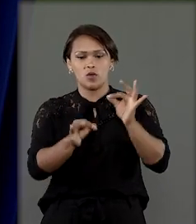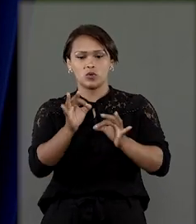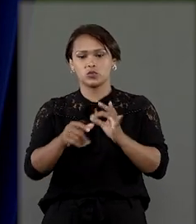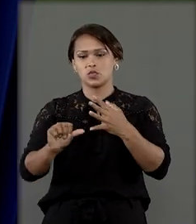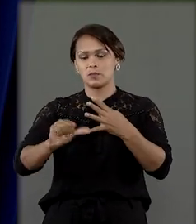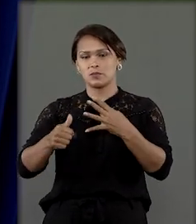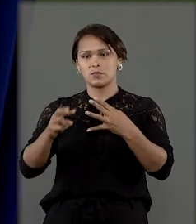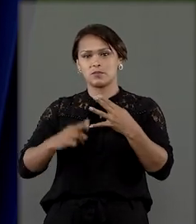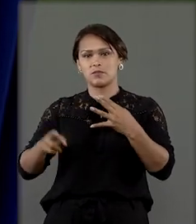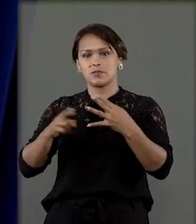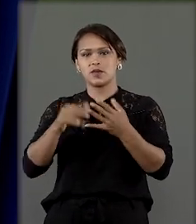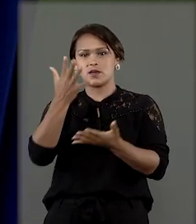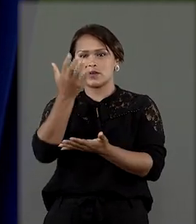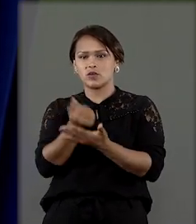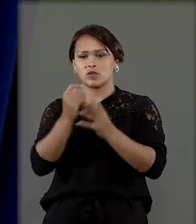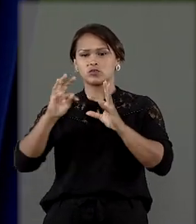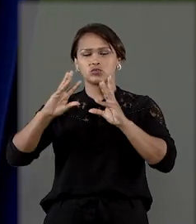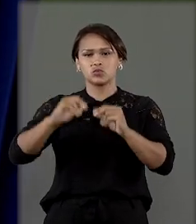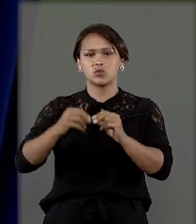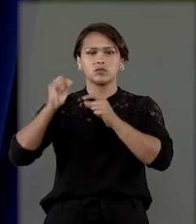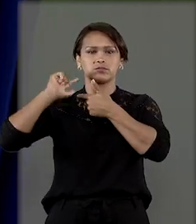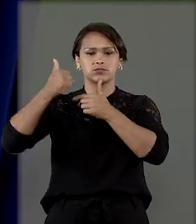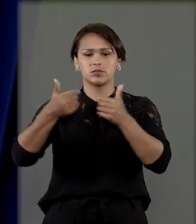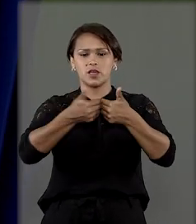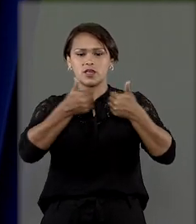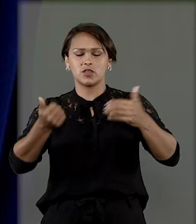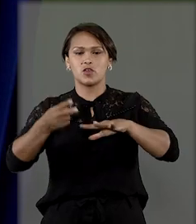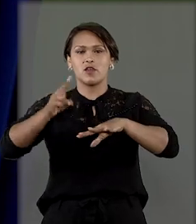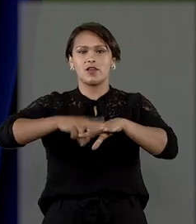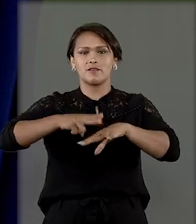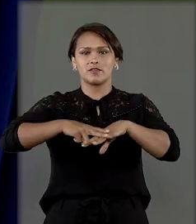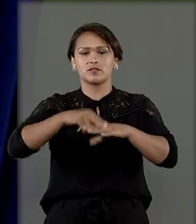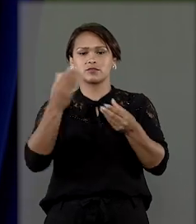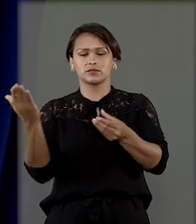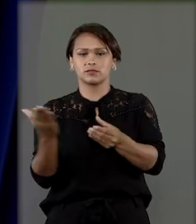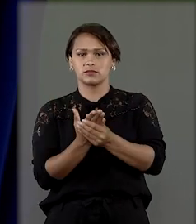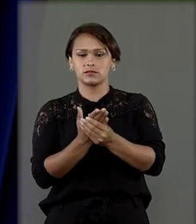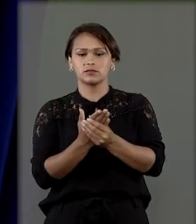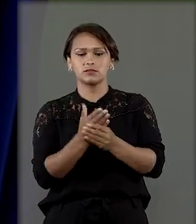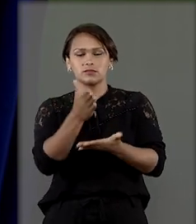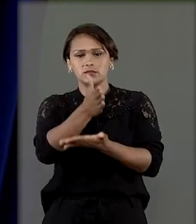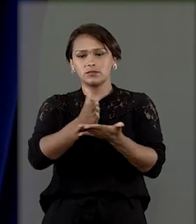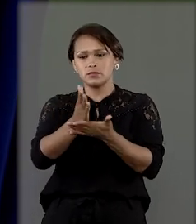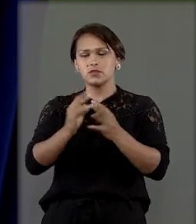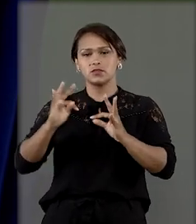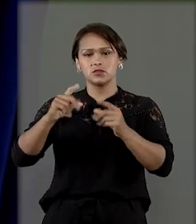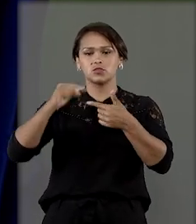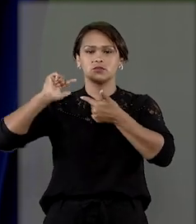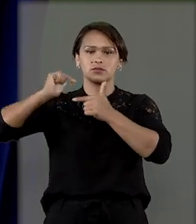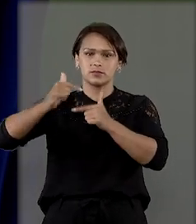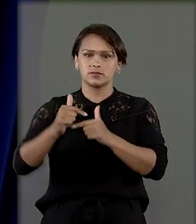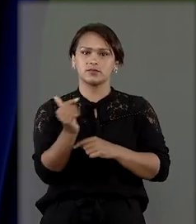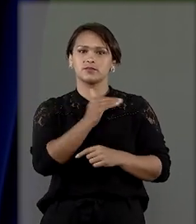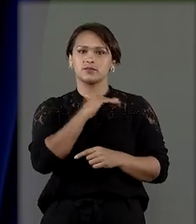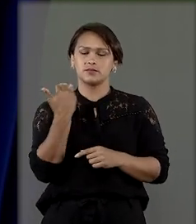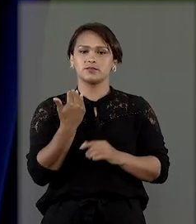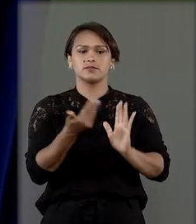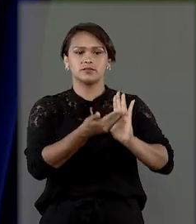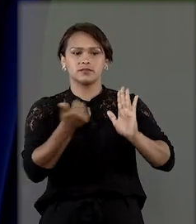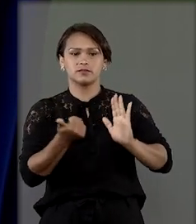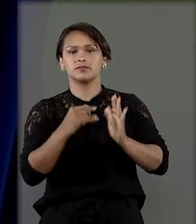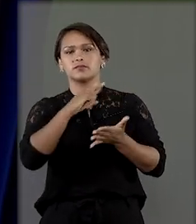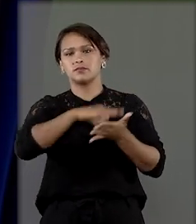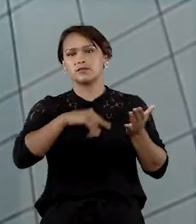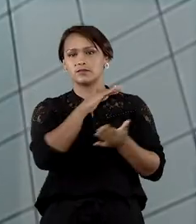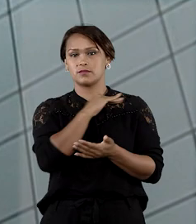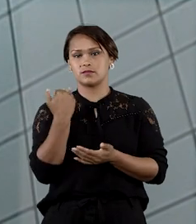de primeiro grau acolheu a impugnação dos herdeiros para excluir a viúva da ameação ou partilha dos bens deixados pelo falecido e removê